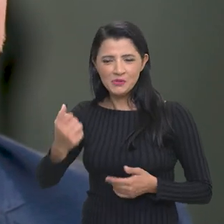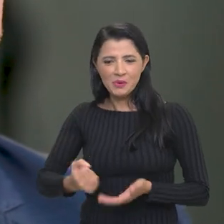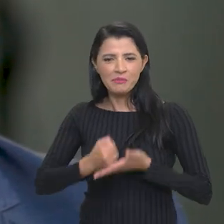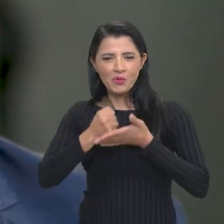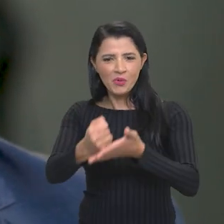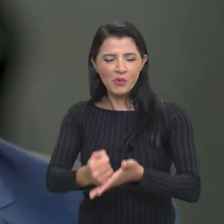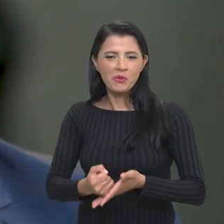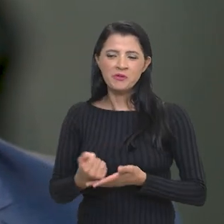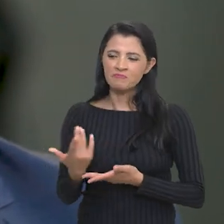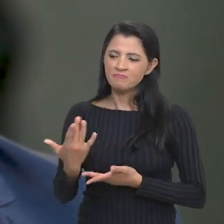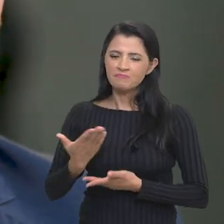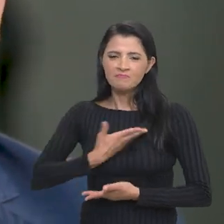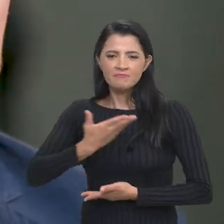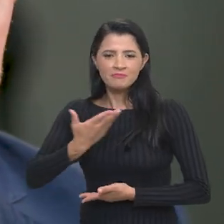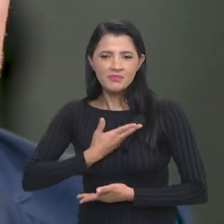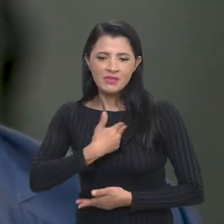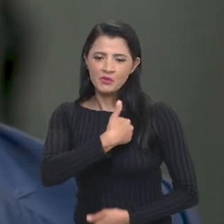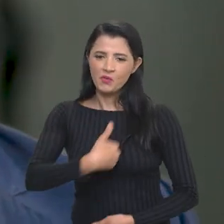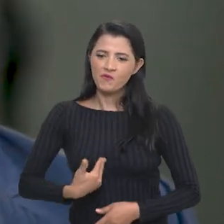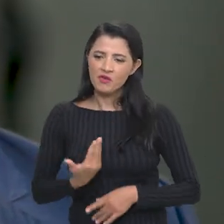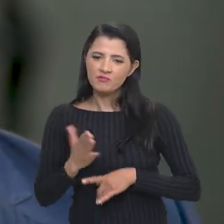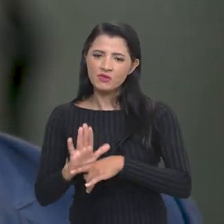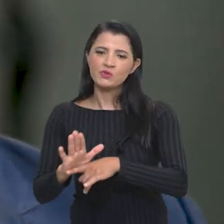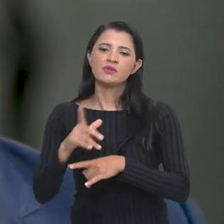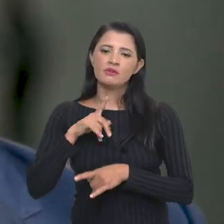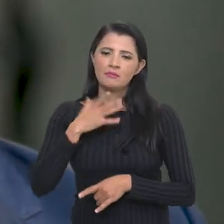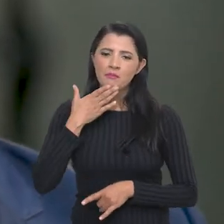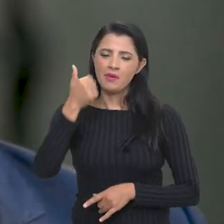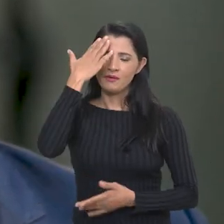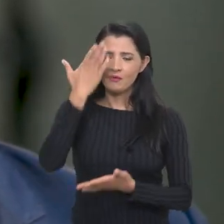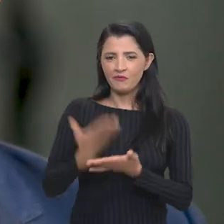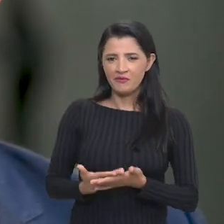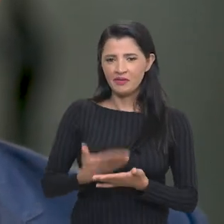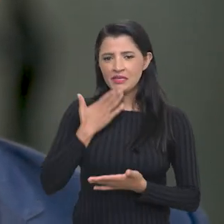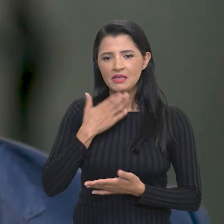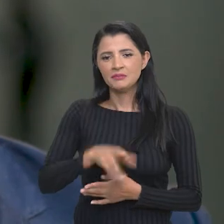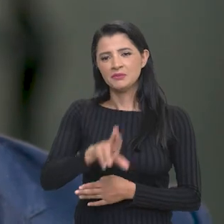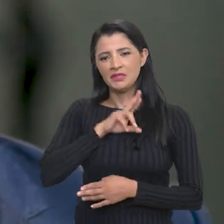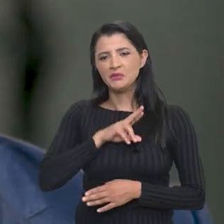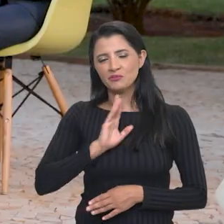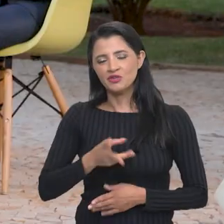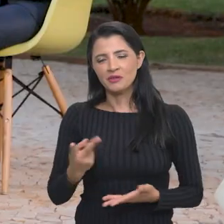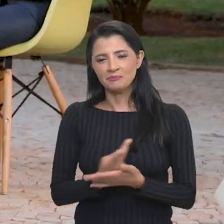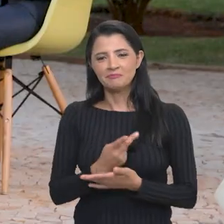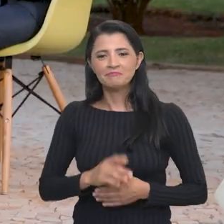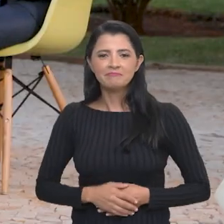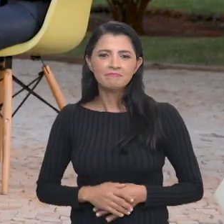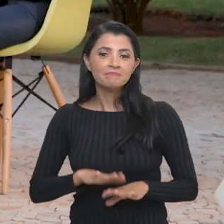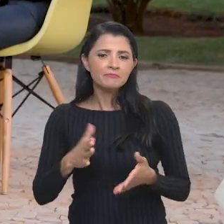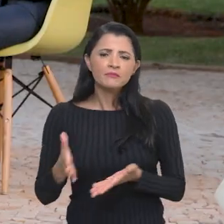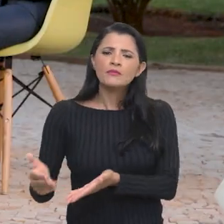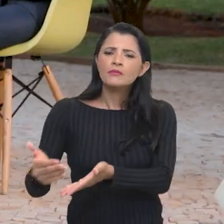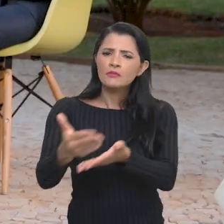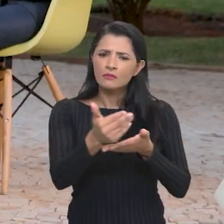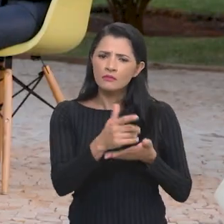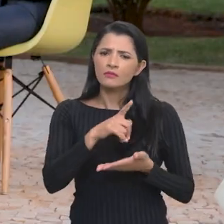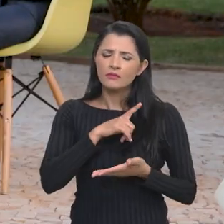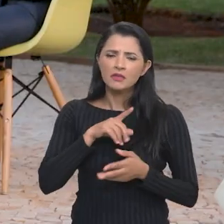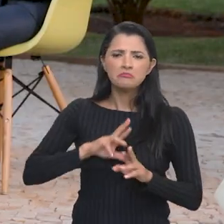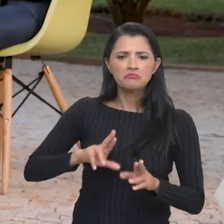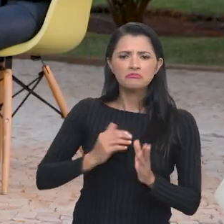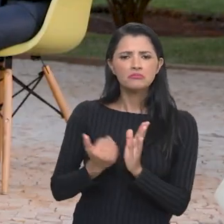com certeza com o apoio, com a mão amiga do governo, dá muito mais confiança e o resultado está vindo. Bom, nos